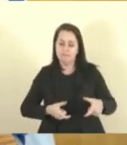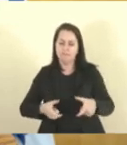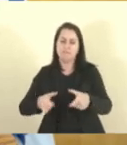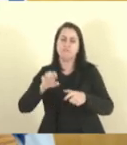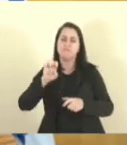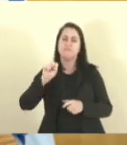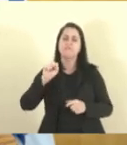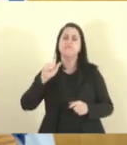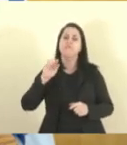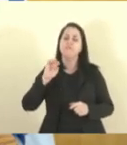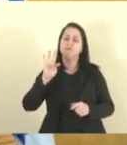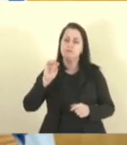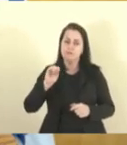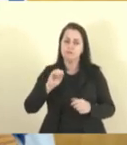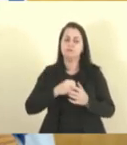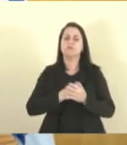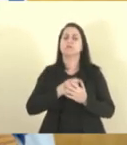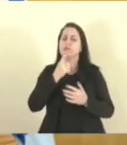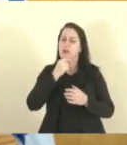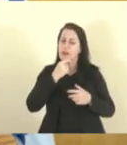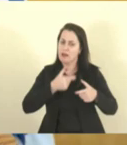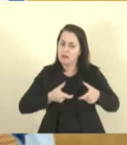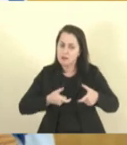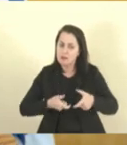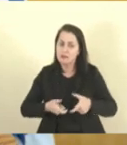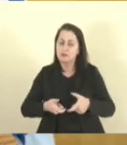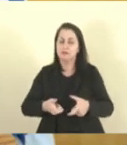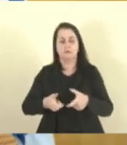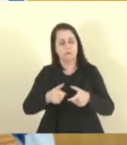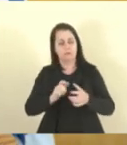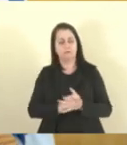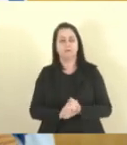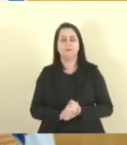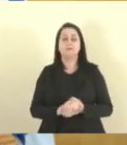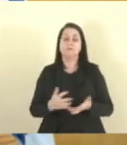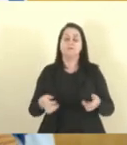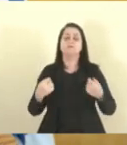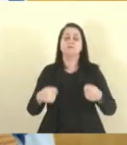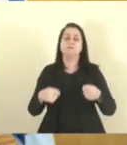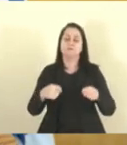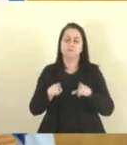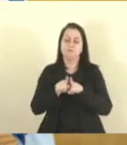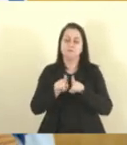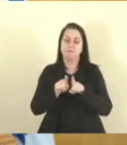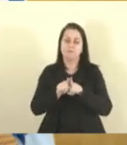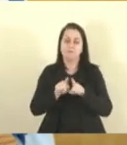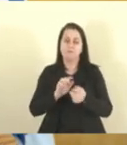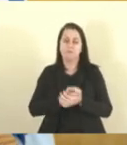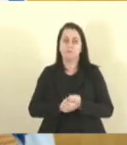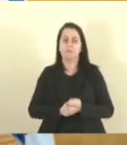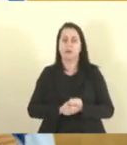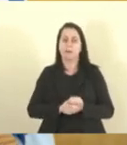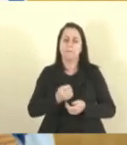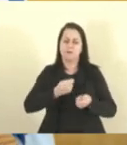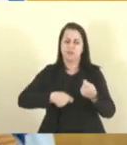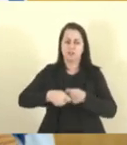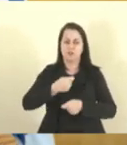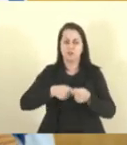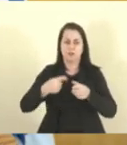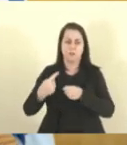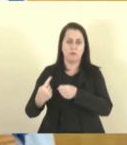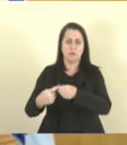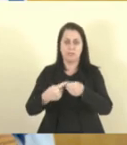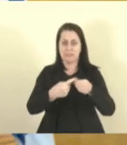pluvial, a rede de canização de água, é necessário também que os gestores municipais,